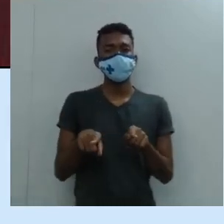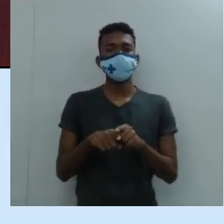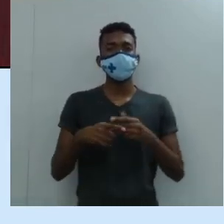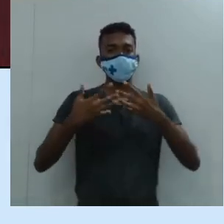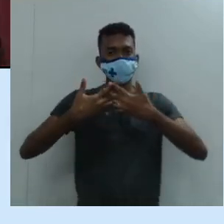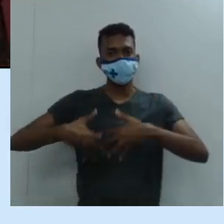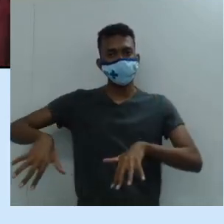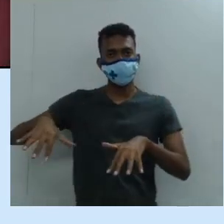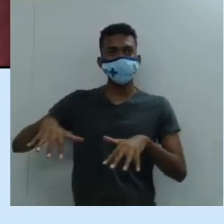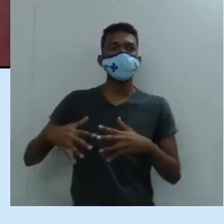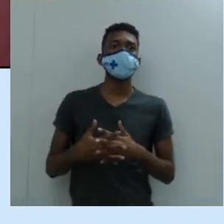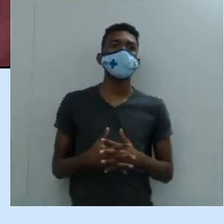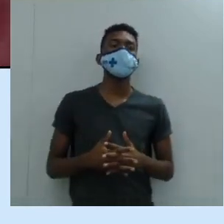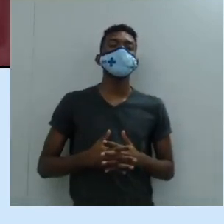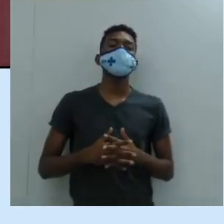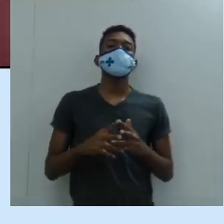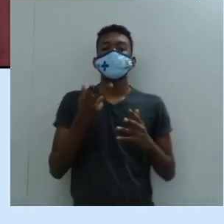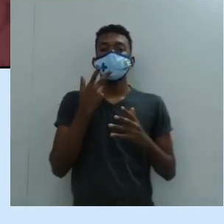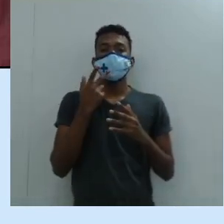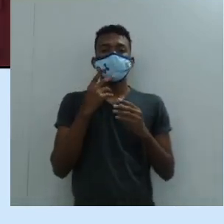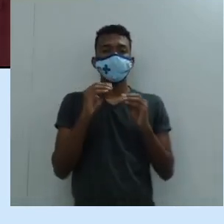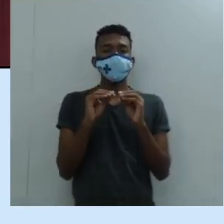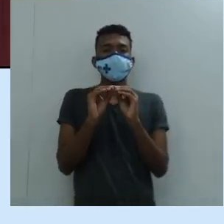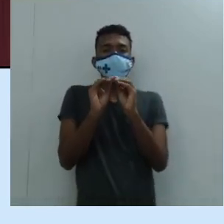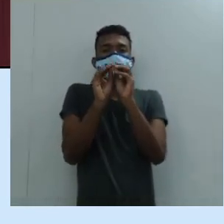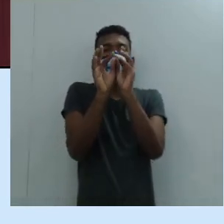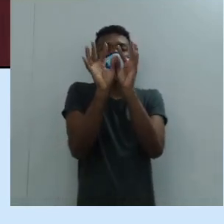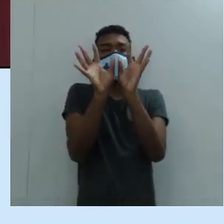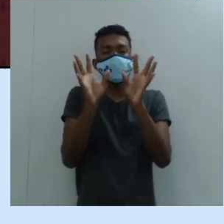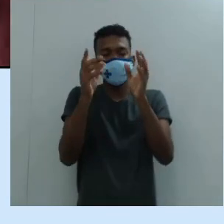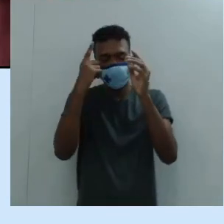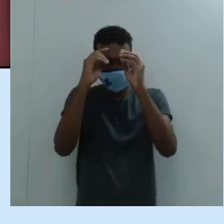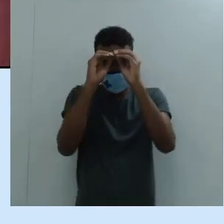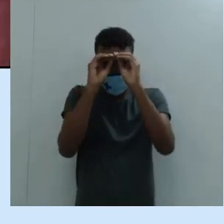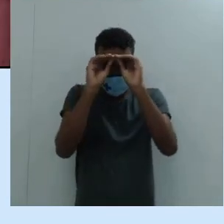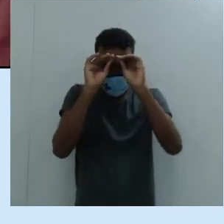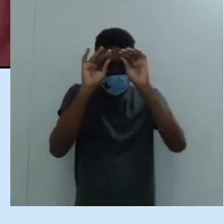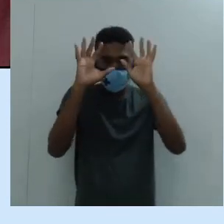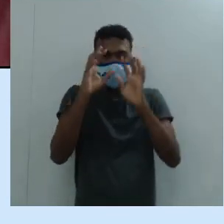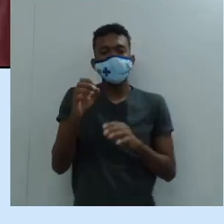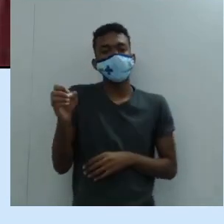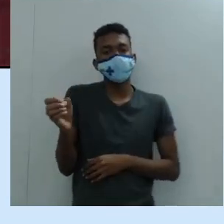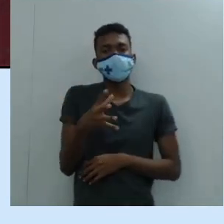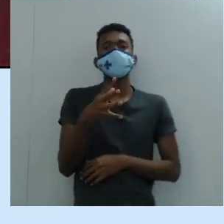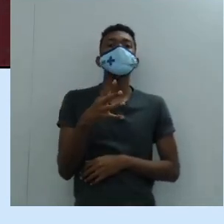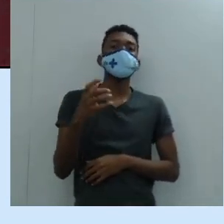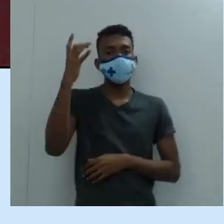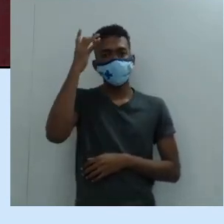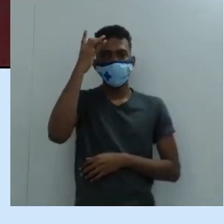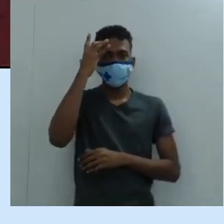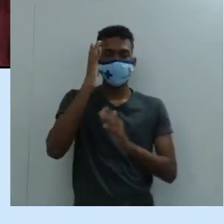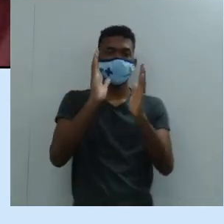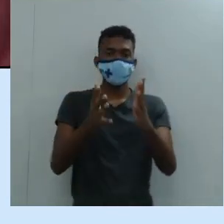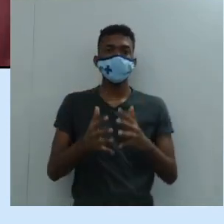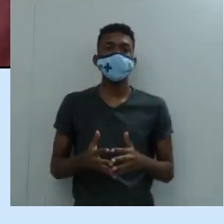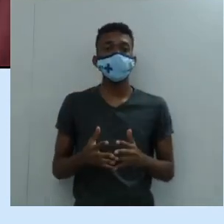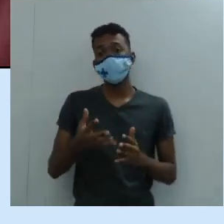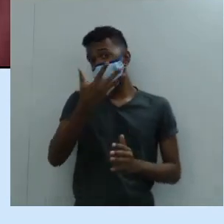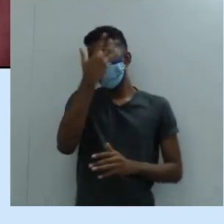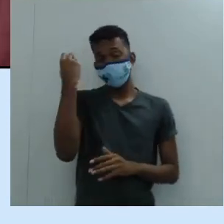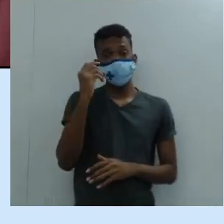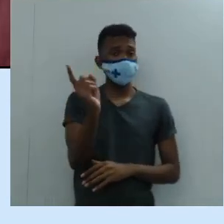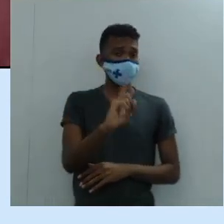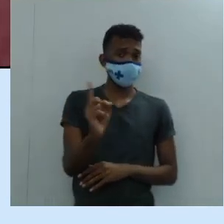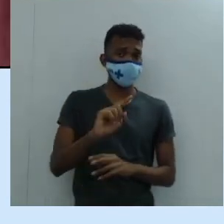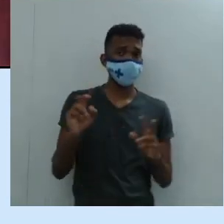em renascimento, renascimento, a nova mentalidade. Então não se esqueça que baseado